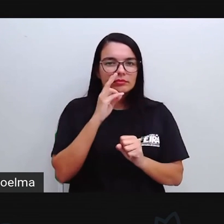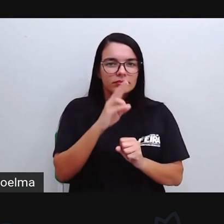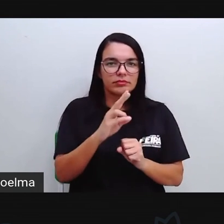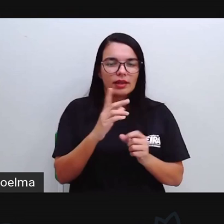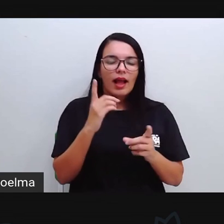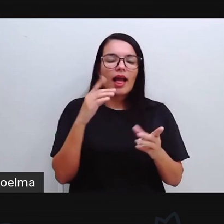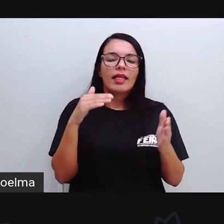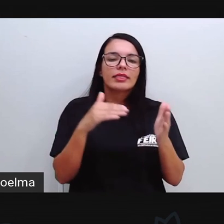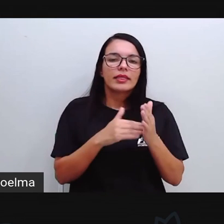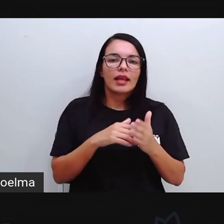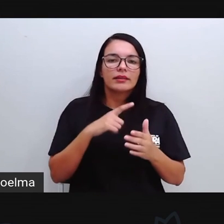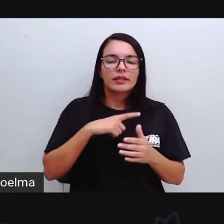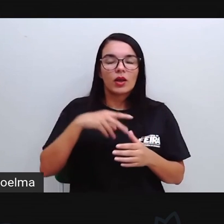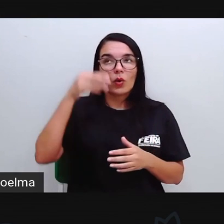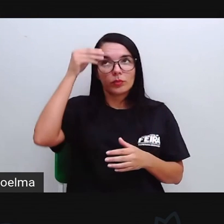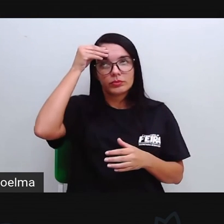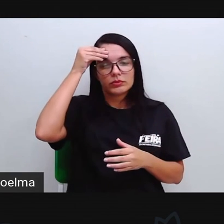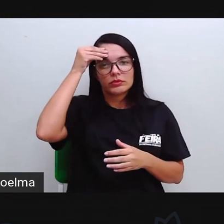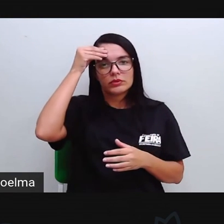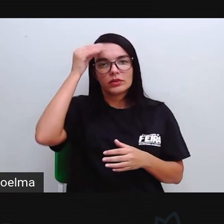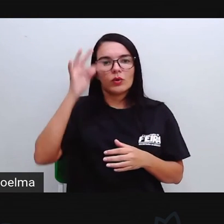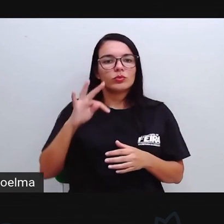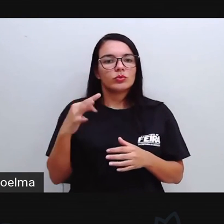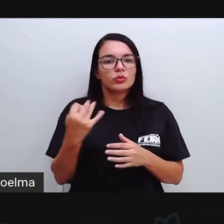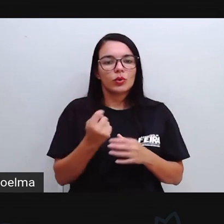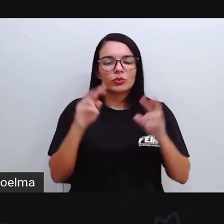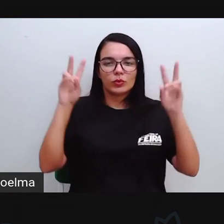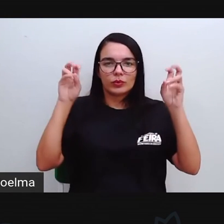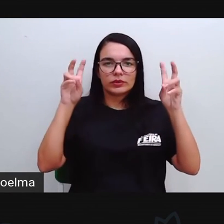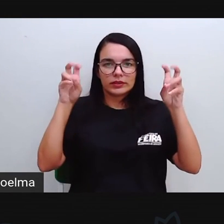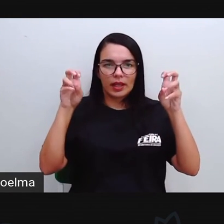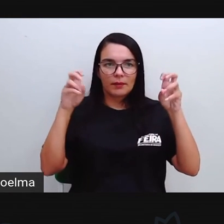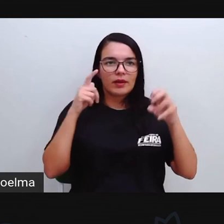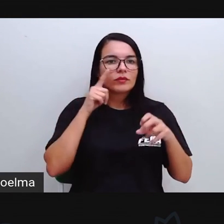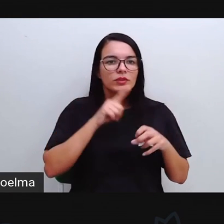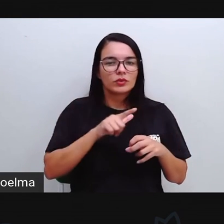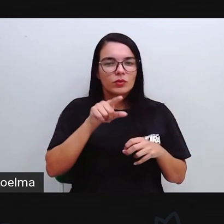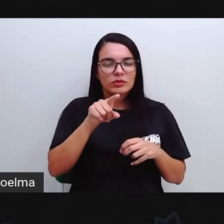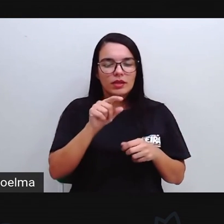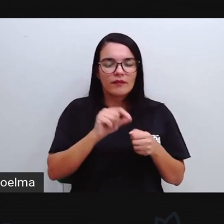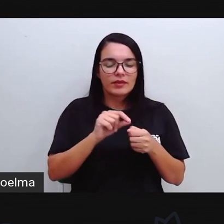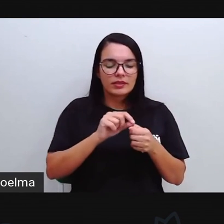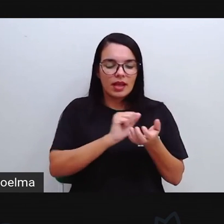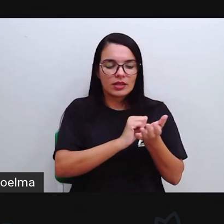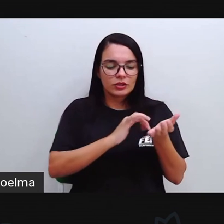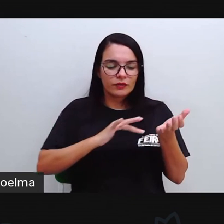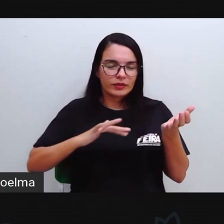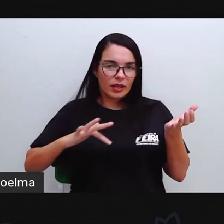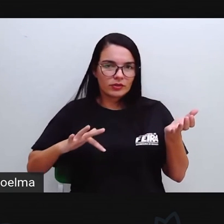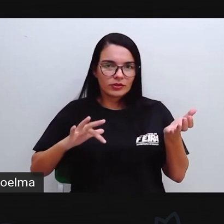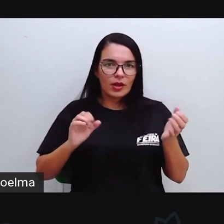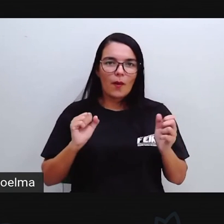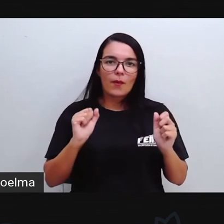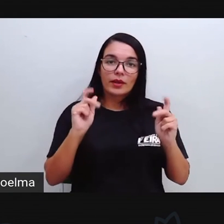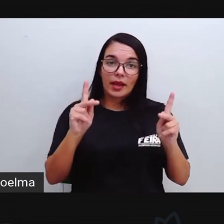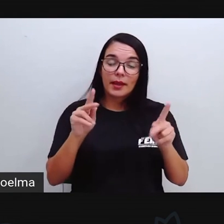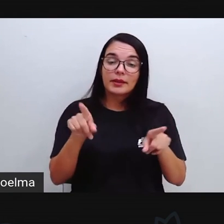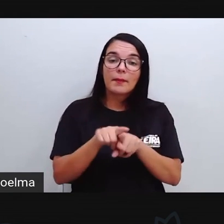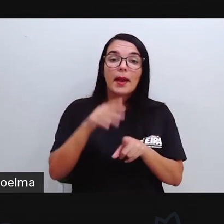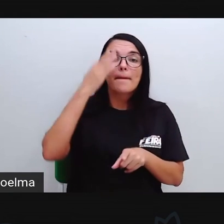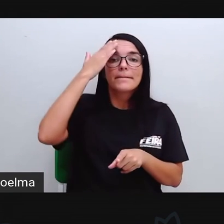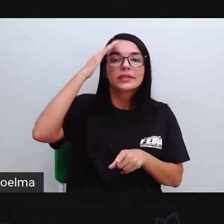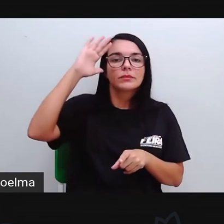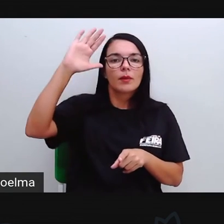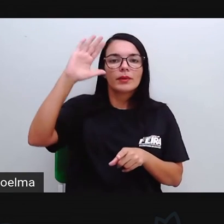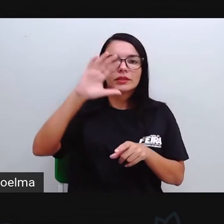que vocês Compreendam direitinho Esse assunto Que vocês consigam Realizar as suas atividades E principalmente